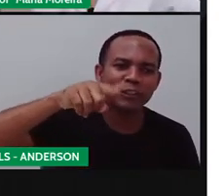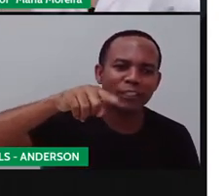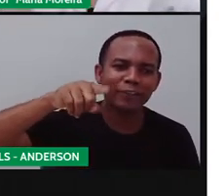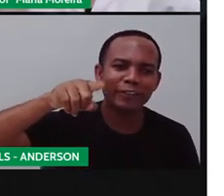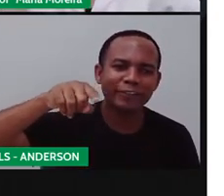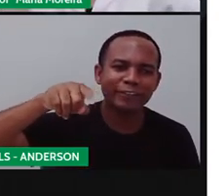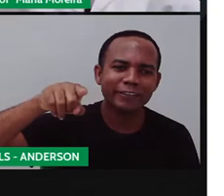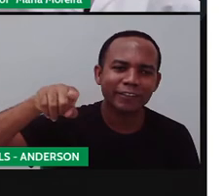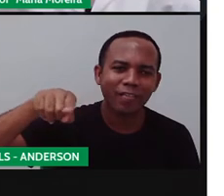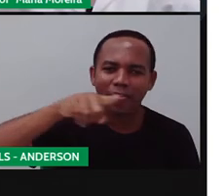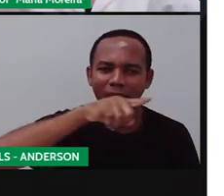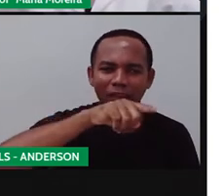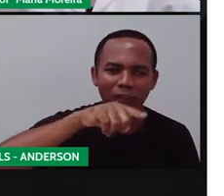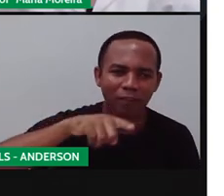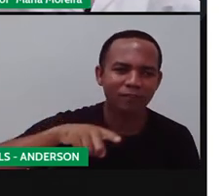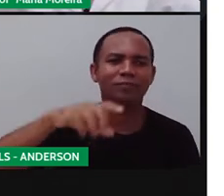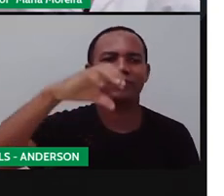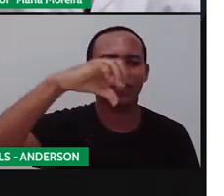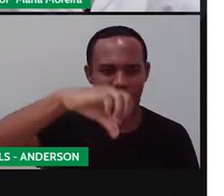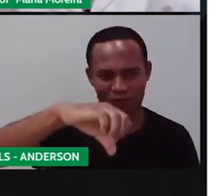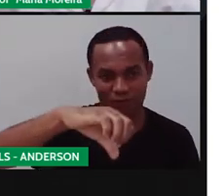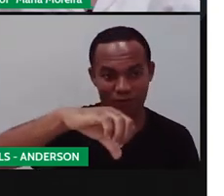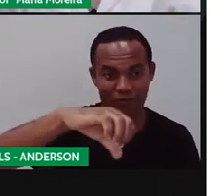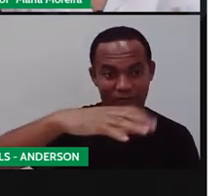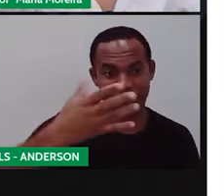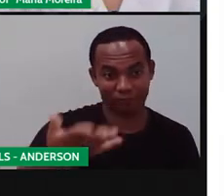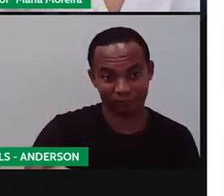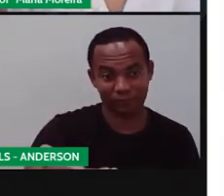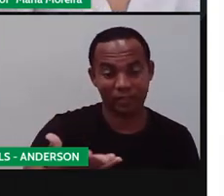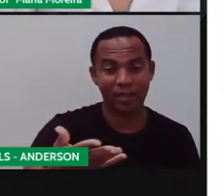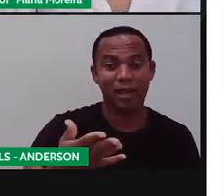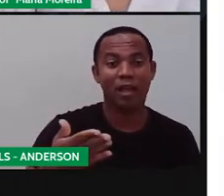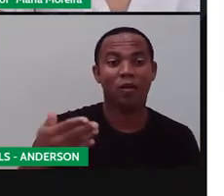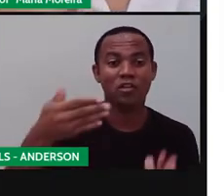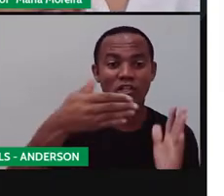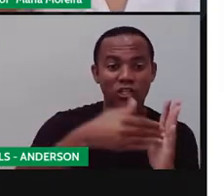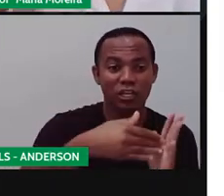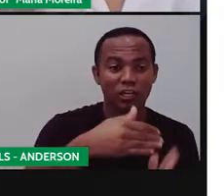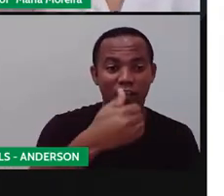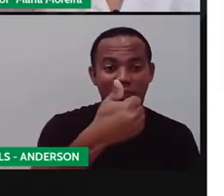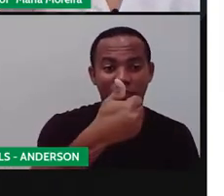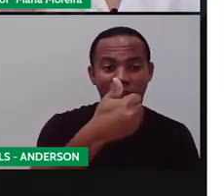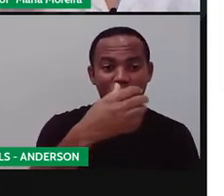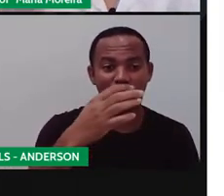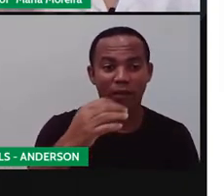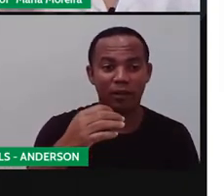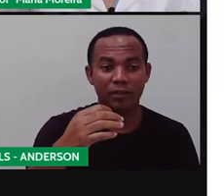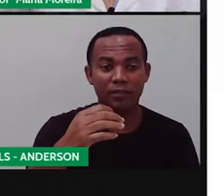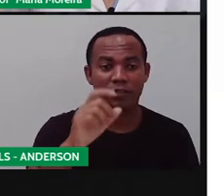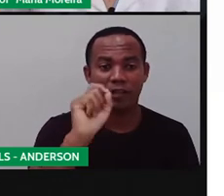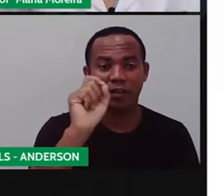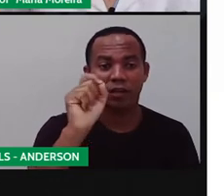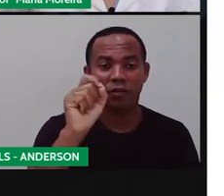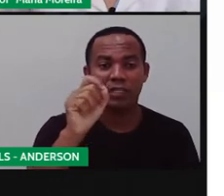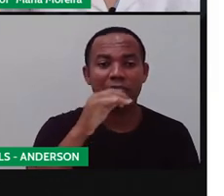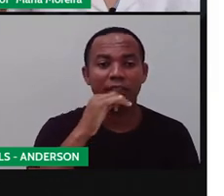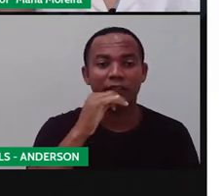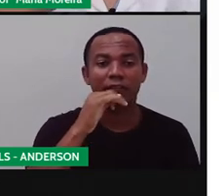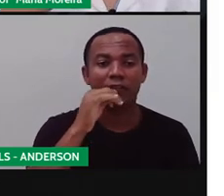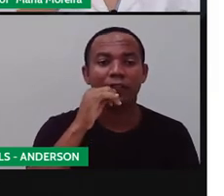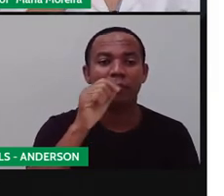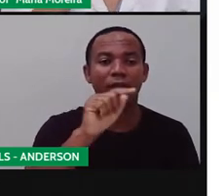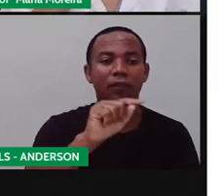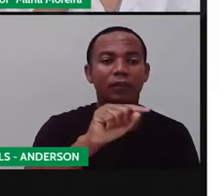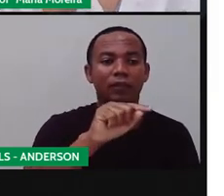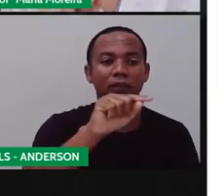4, 5, 6, 7, 8, 9. Quando eu chego no 10, eu faço essa casinha, ó. Ó,